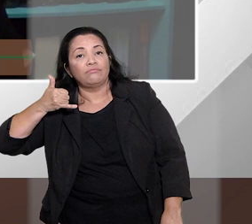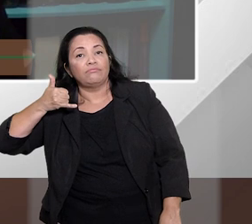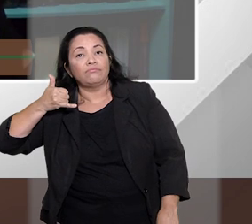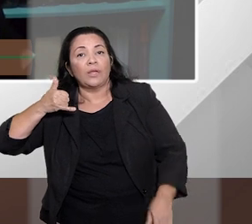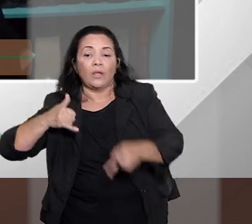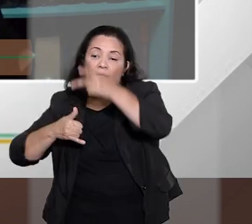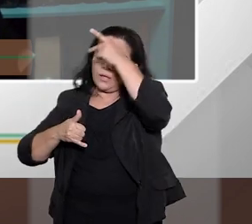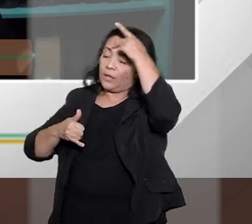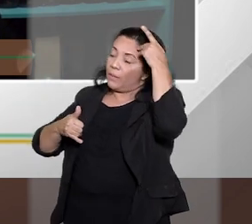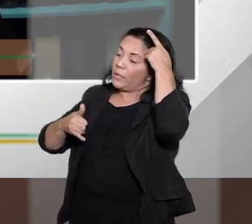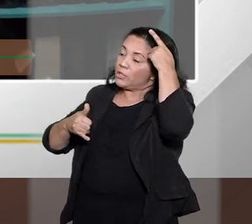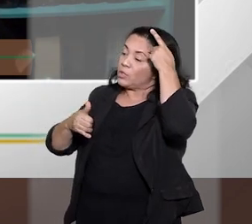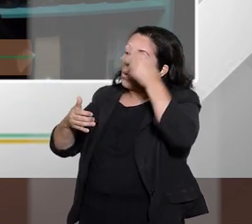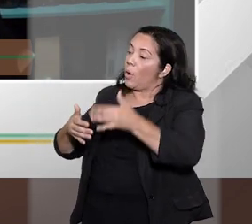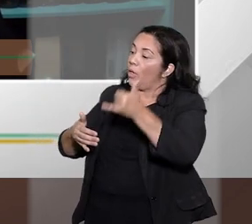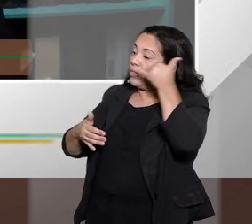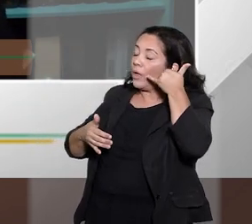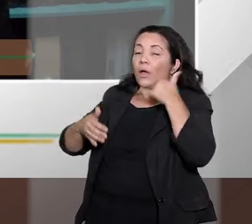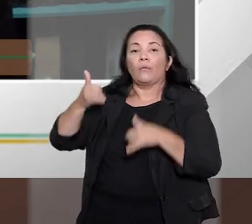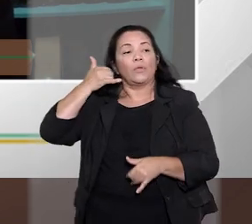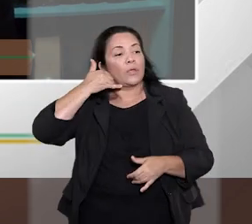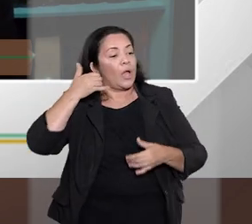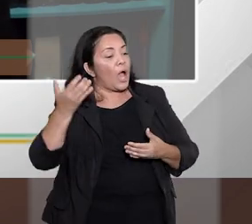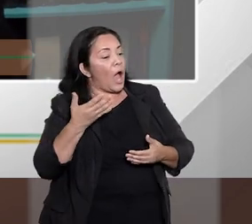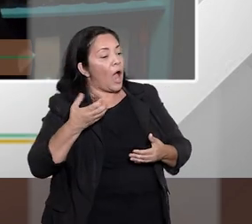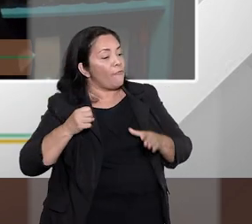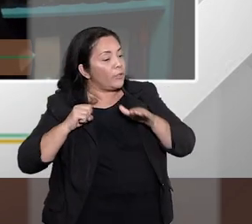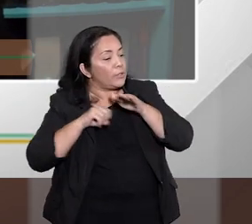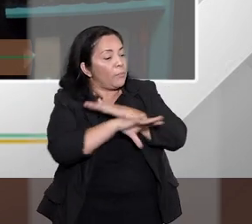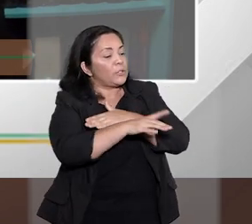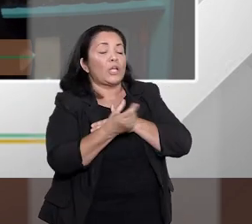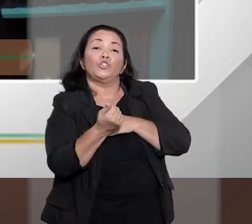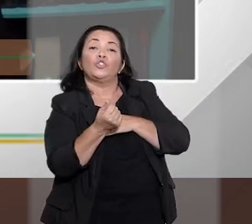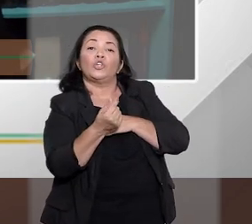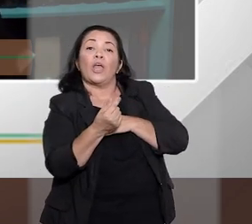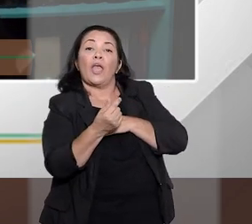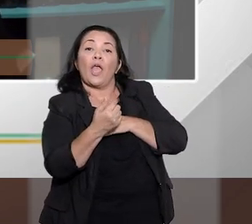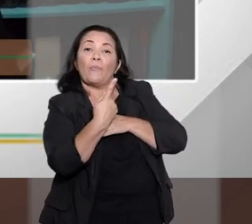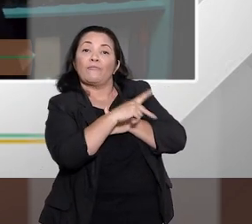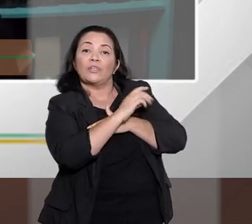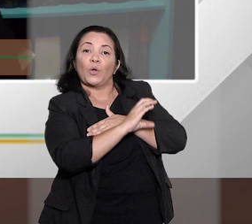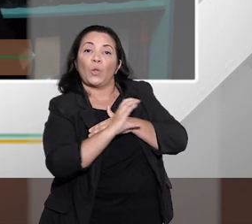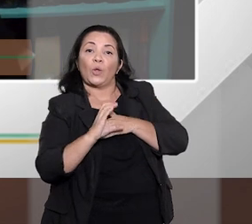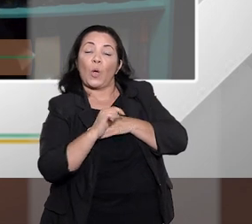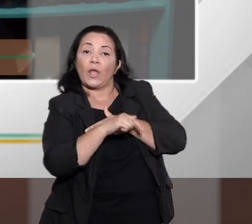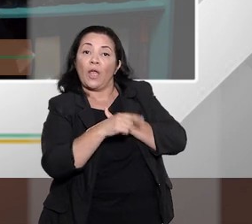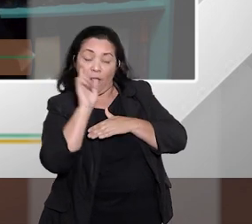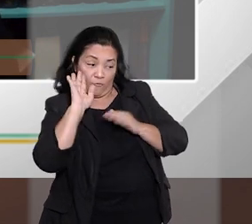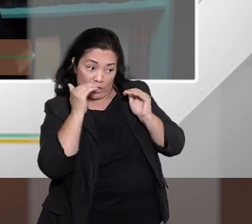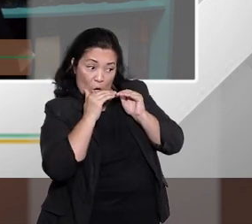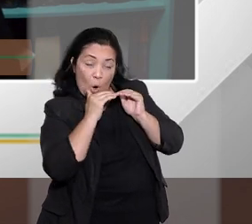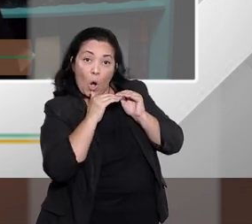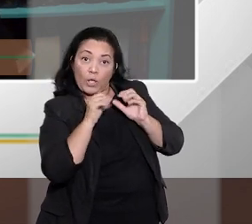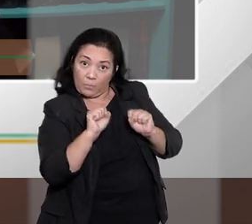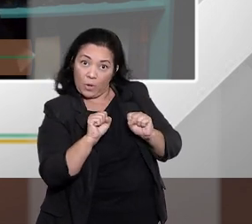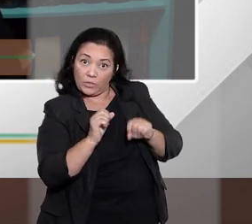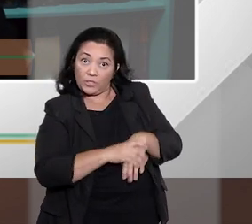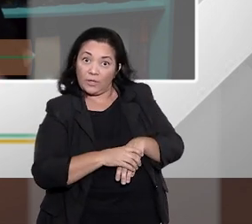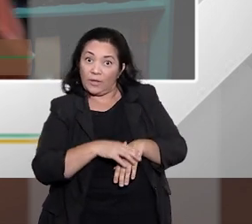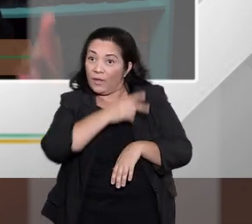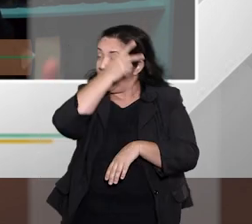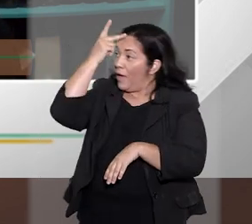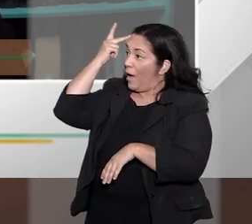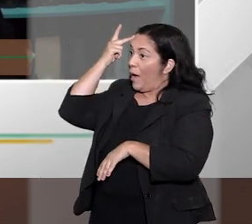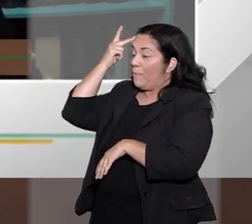oferecendo, dizendo, olha, foi depositado um valor na sua conta corrente, você concorda com esse depósito?